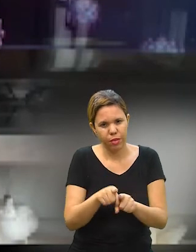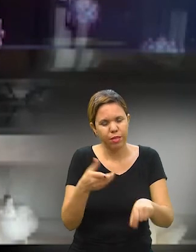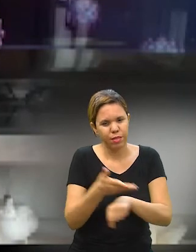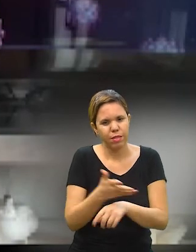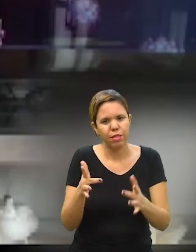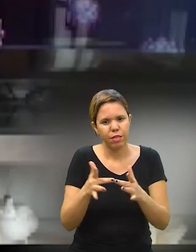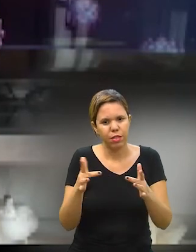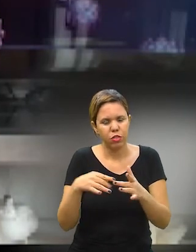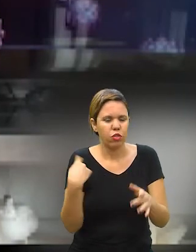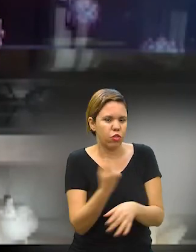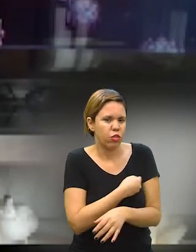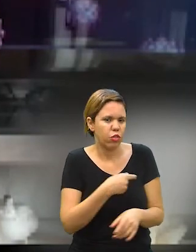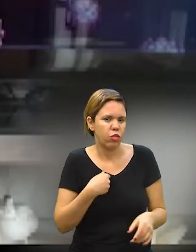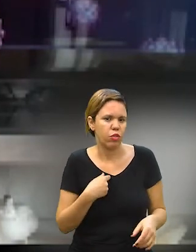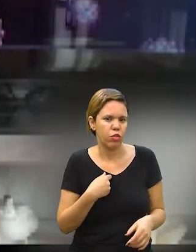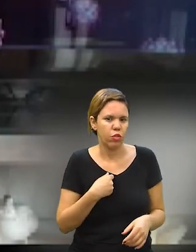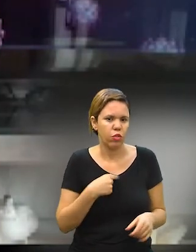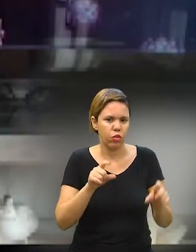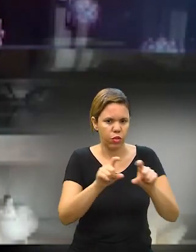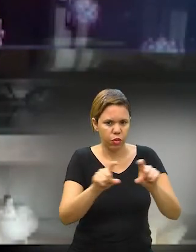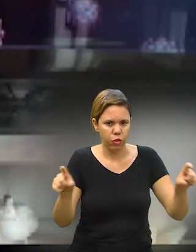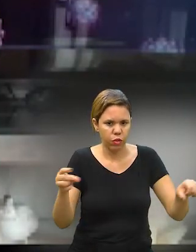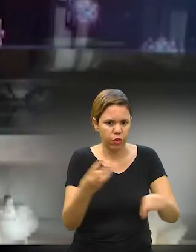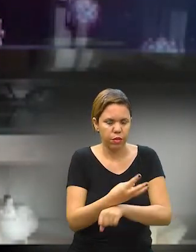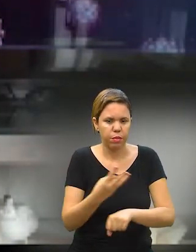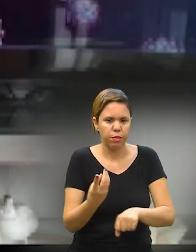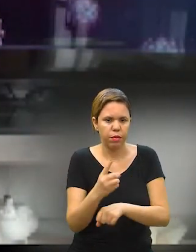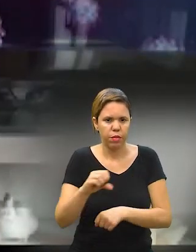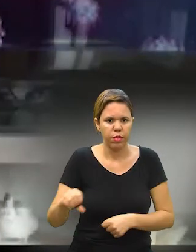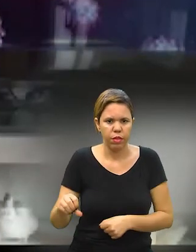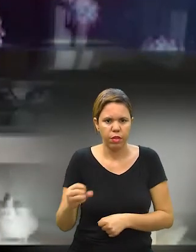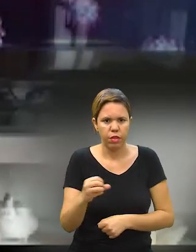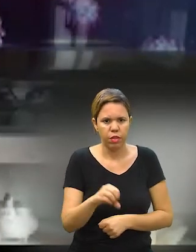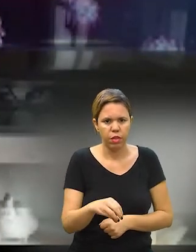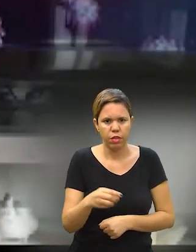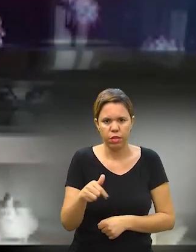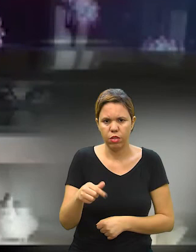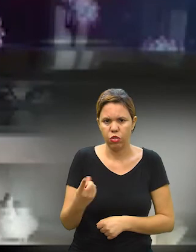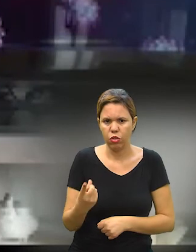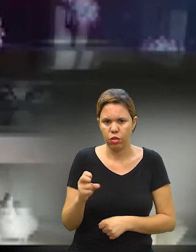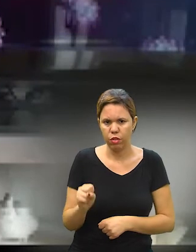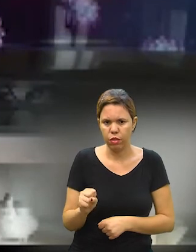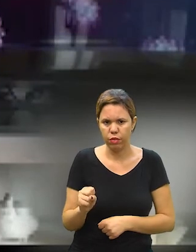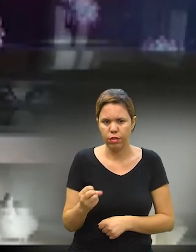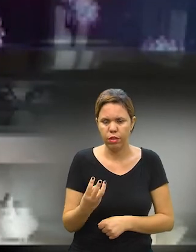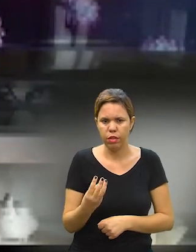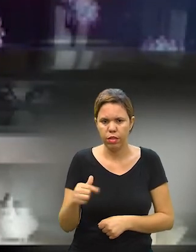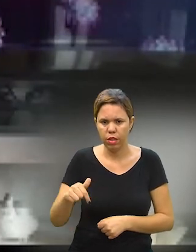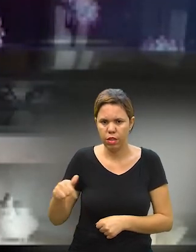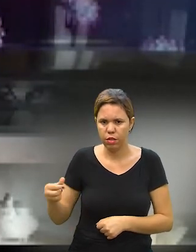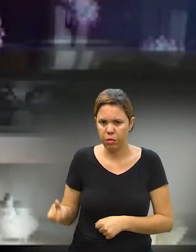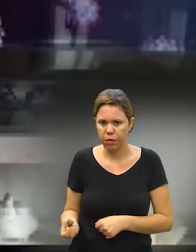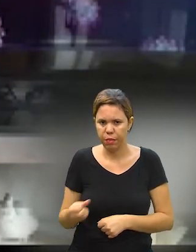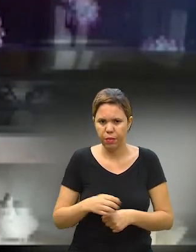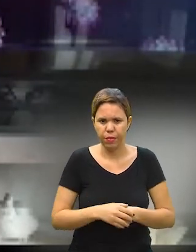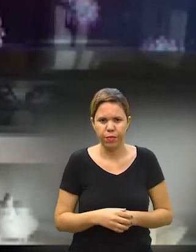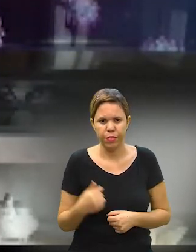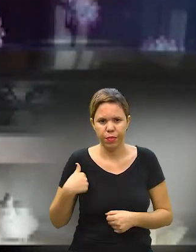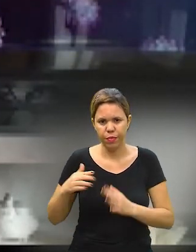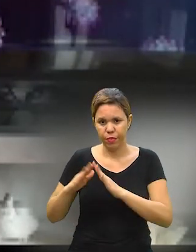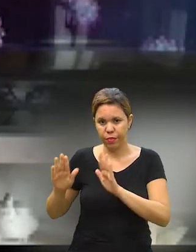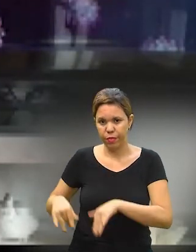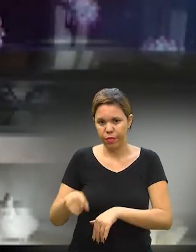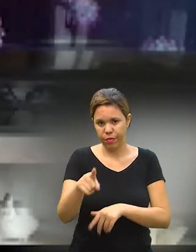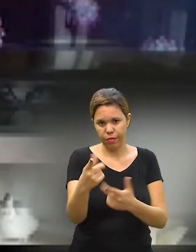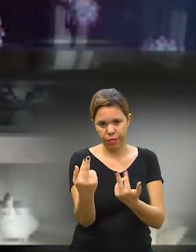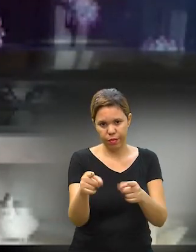pode entrar em contato conosco pelo nosso WhatsApp, 19 978 293776. Eu